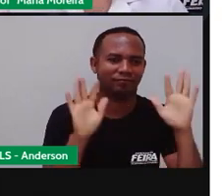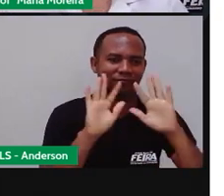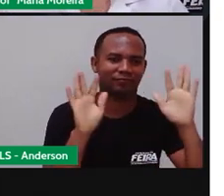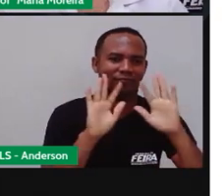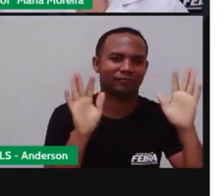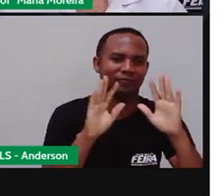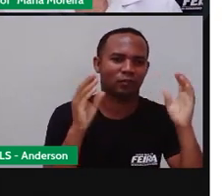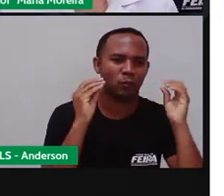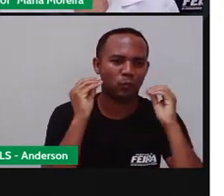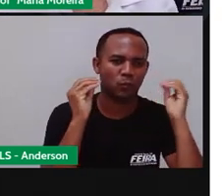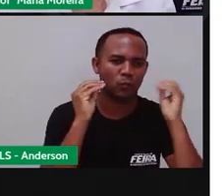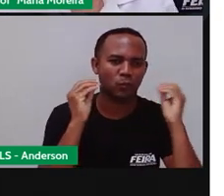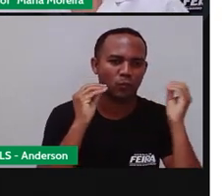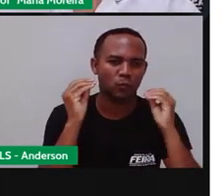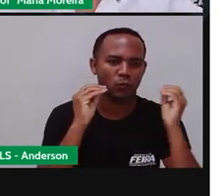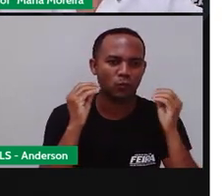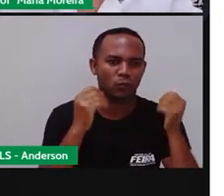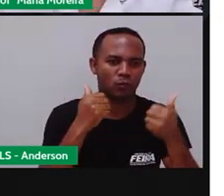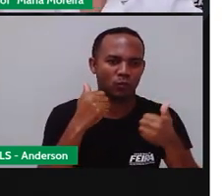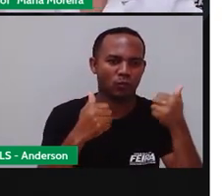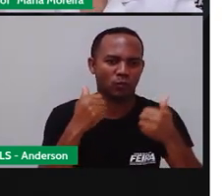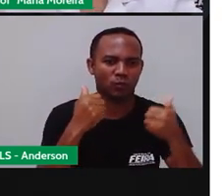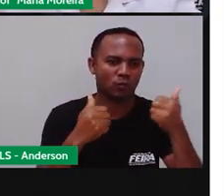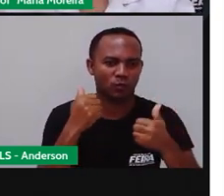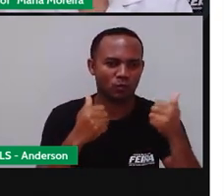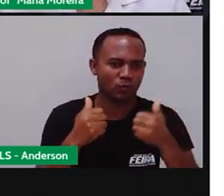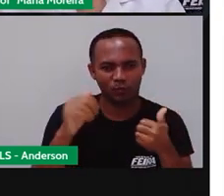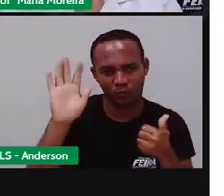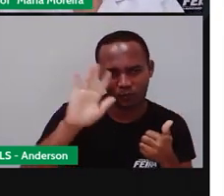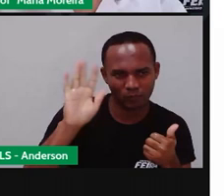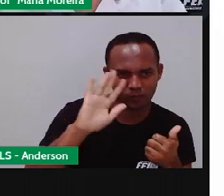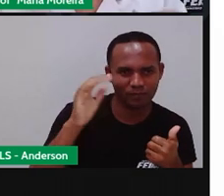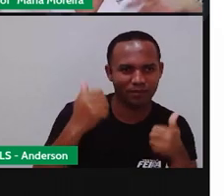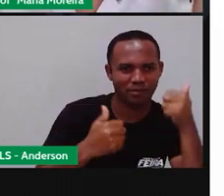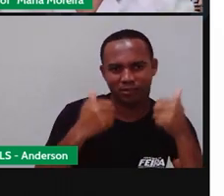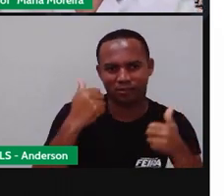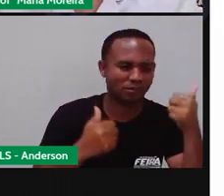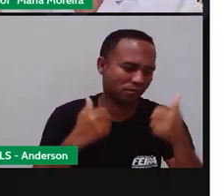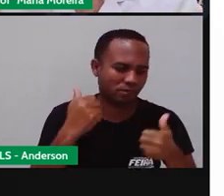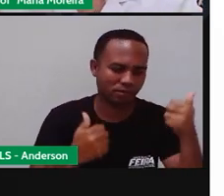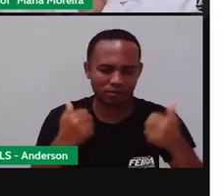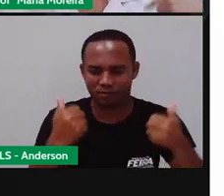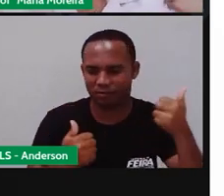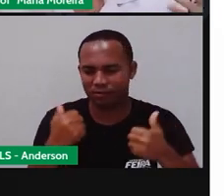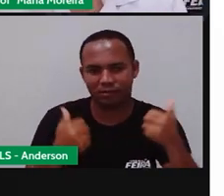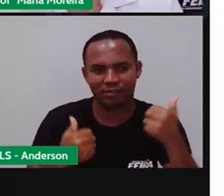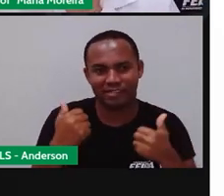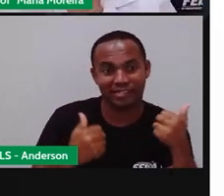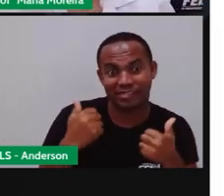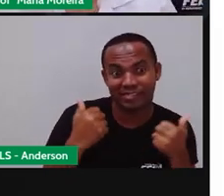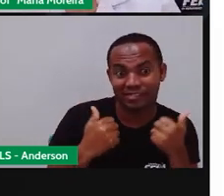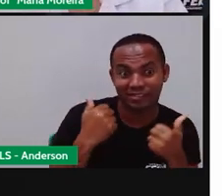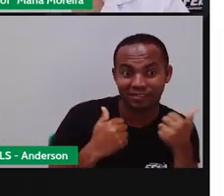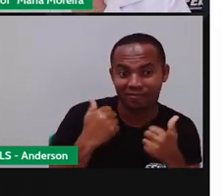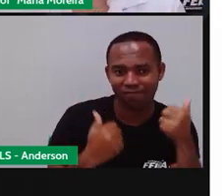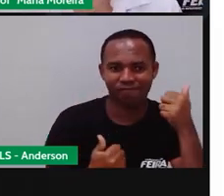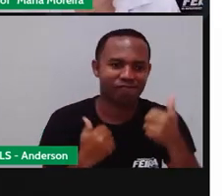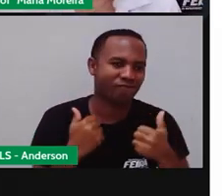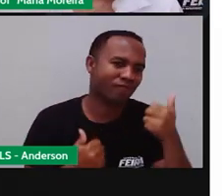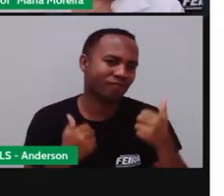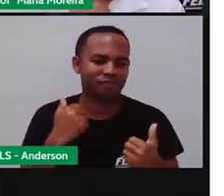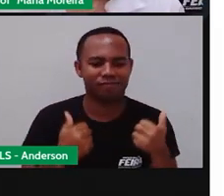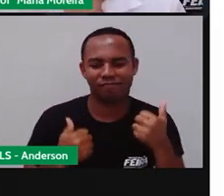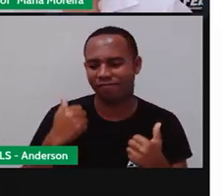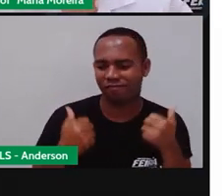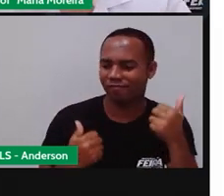Um beijo no coração De vocês E até a nossa próxima aula E quem sabe aí A gente não vai trazendo Né, Anderson? Vocês soube que